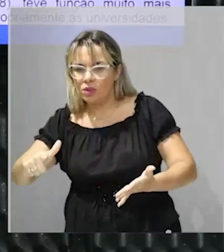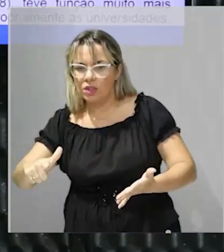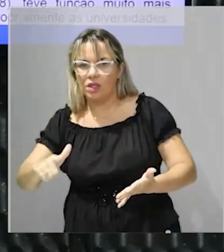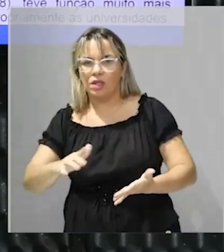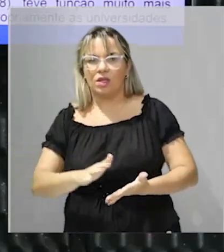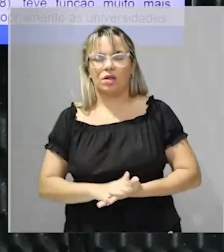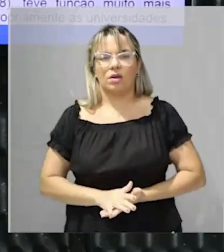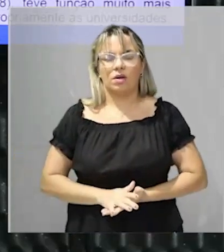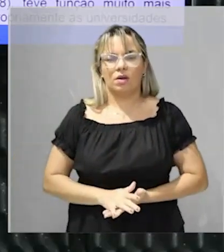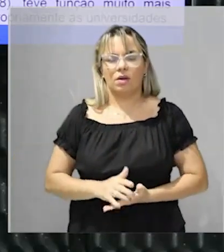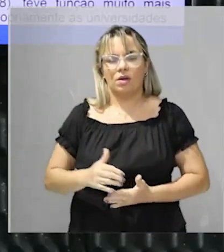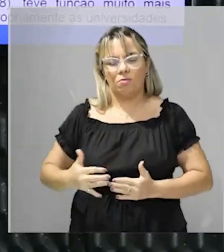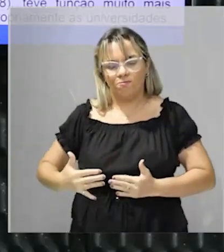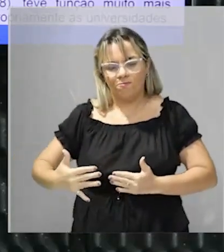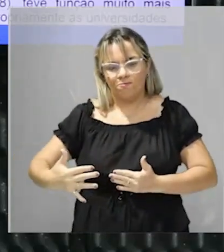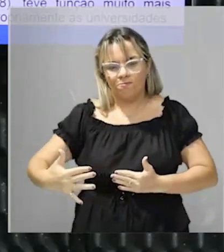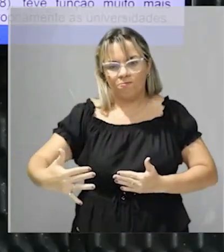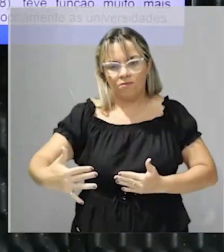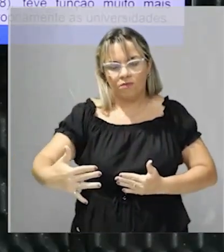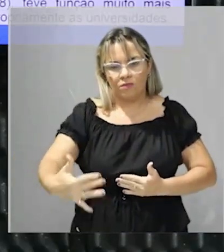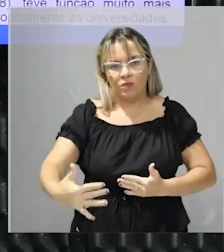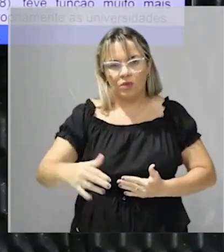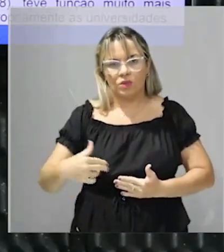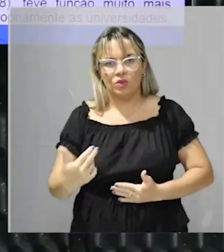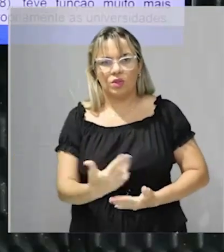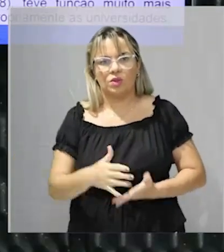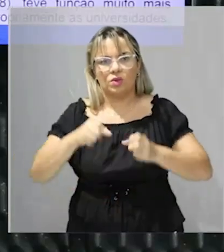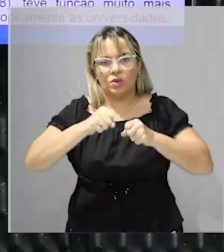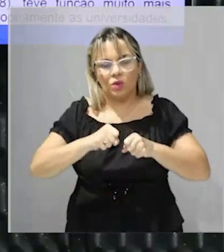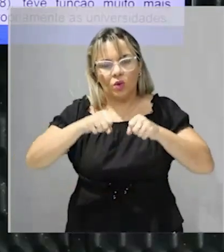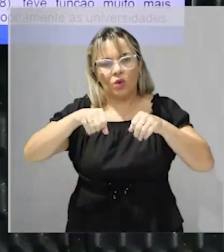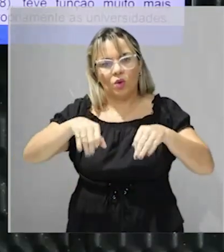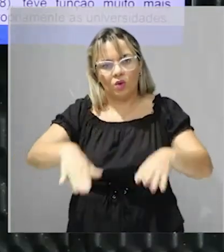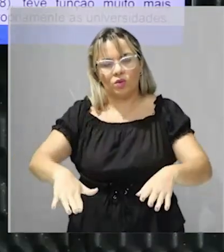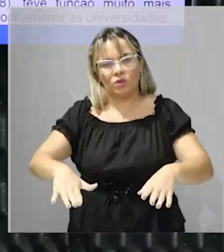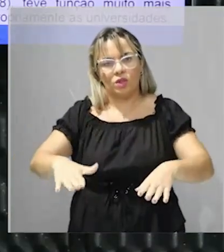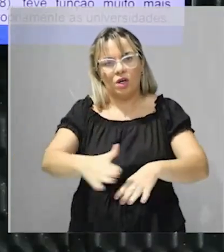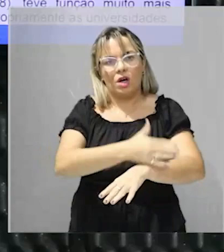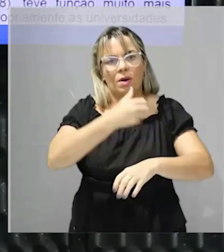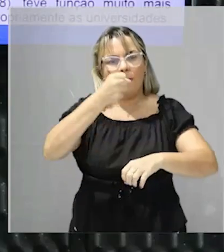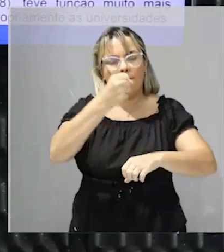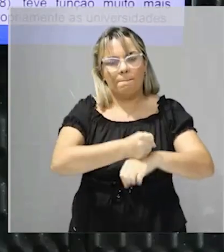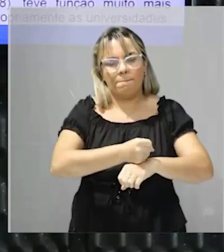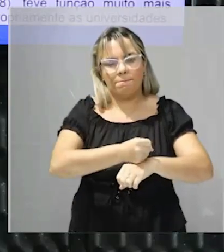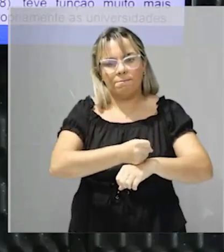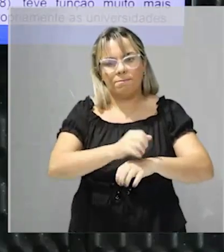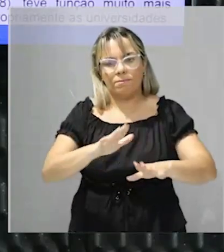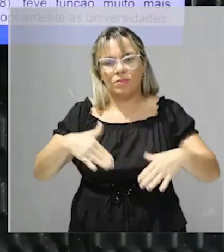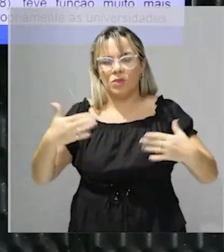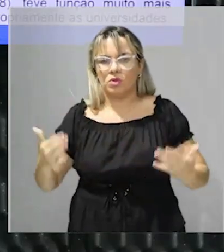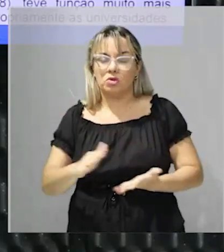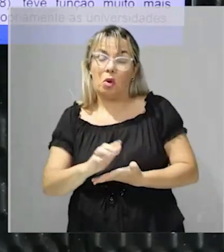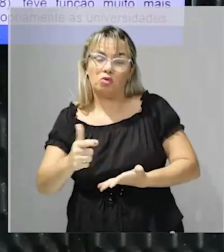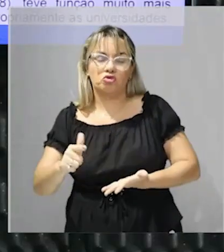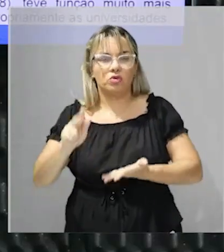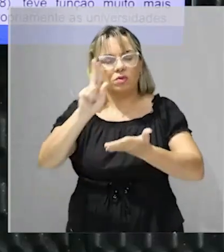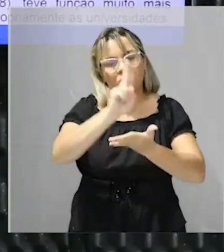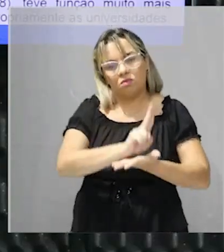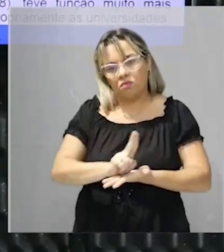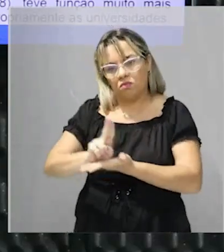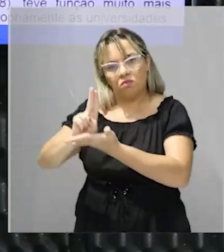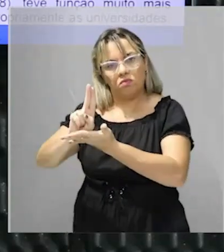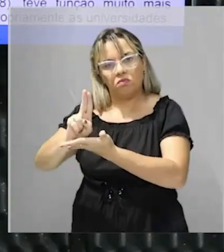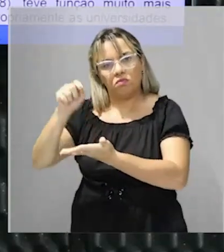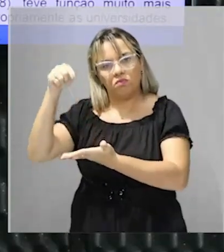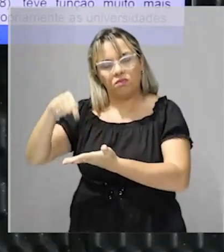a boa parte da nossa colonização, a presença de universidades, reparem que as